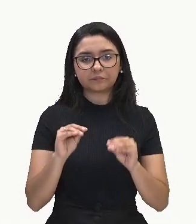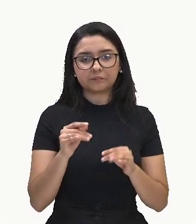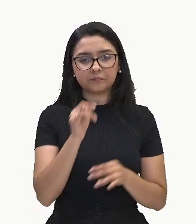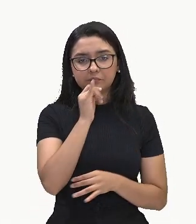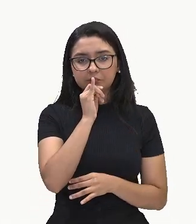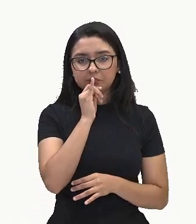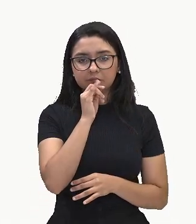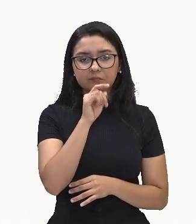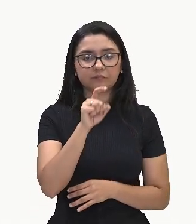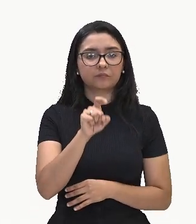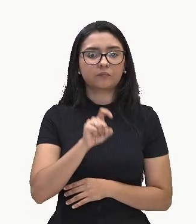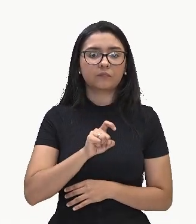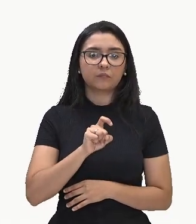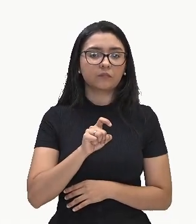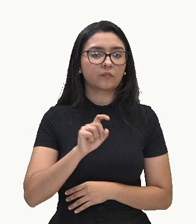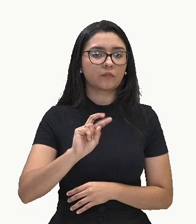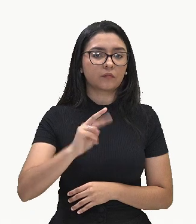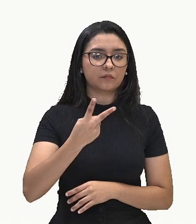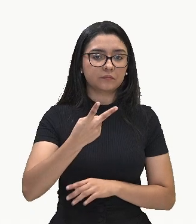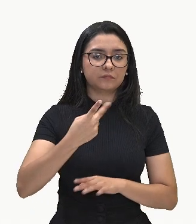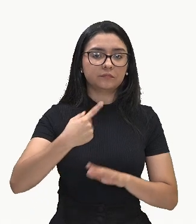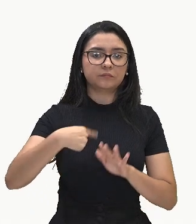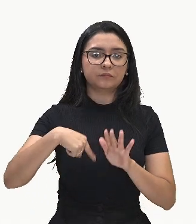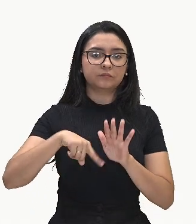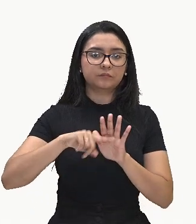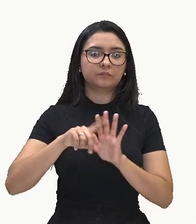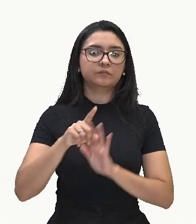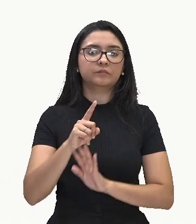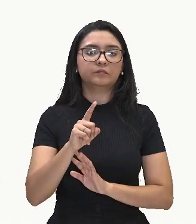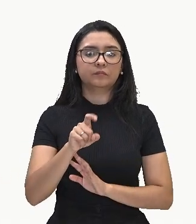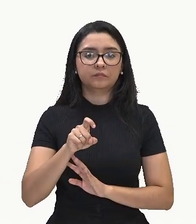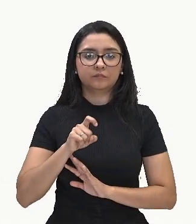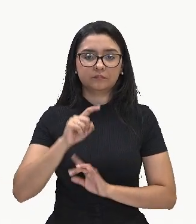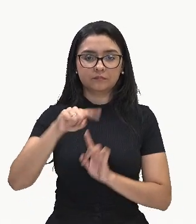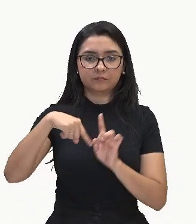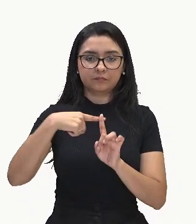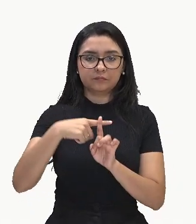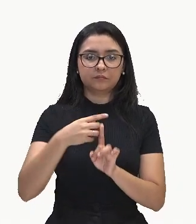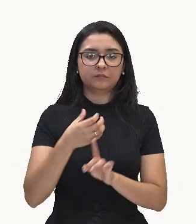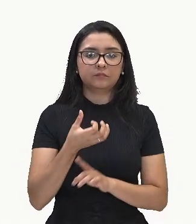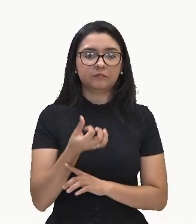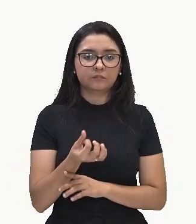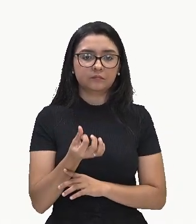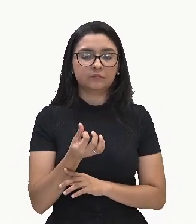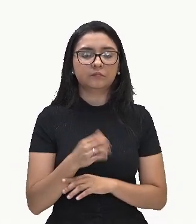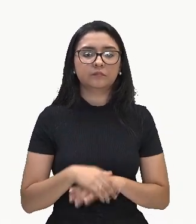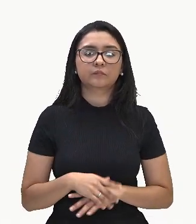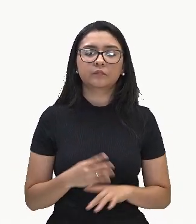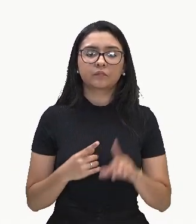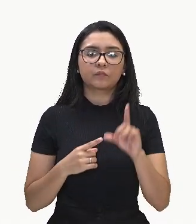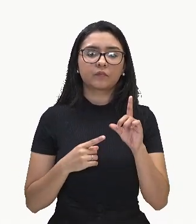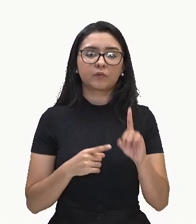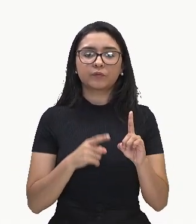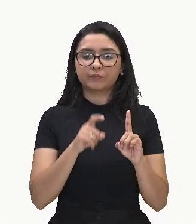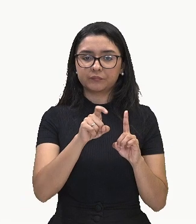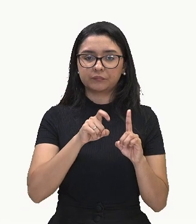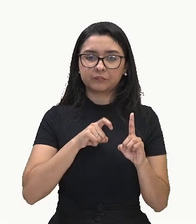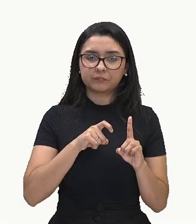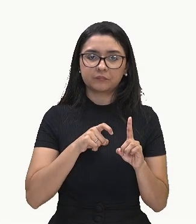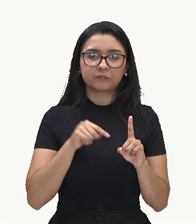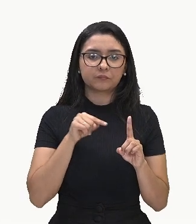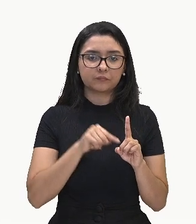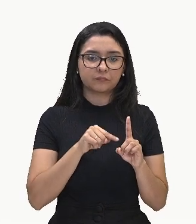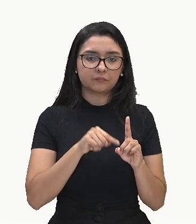X ao quadrado menos X mais 6 e vamos pegar o nosso divisor